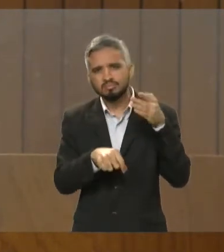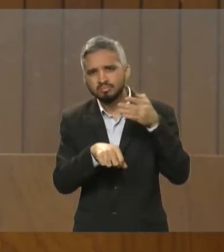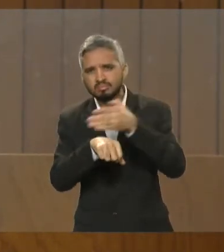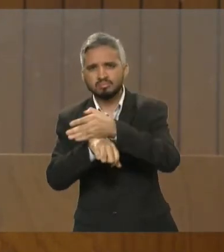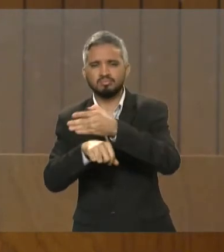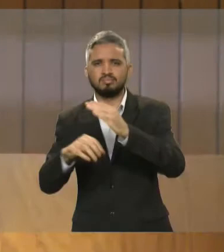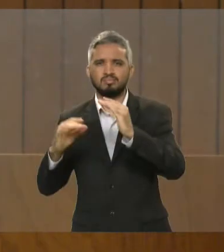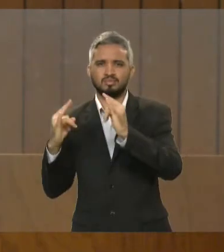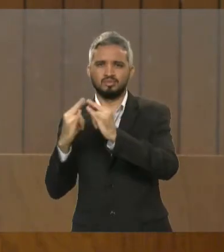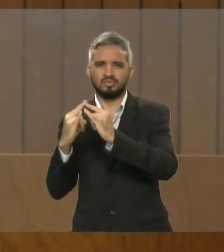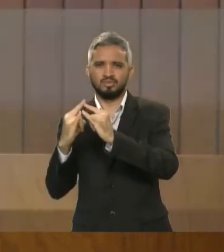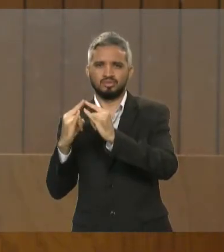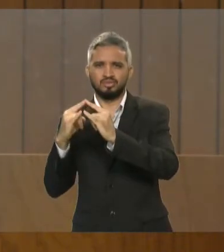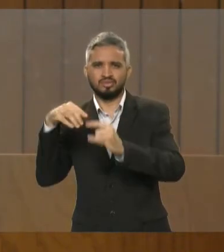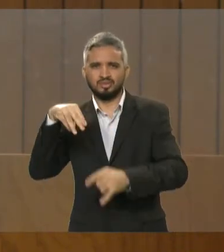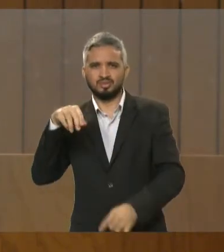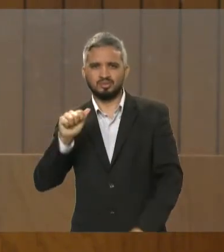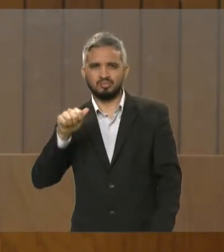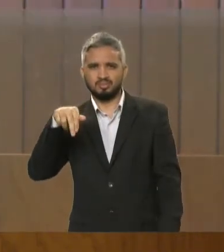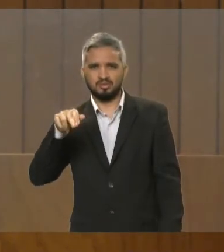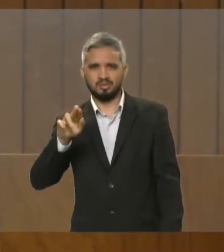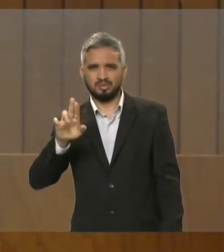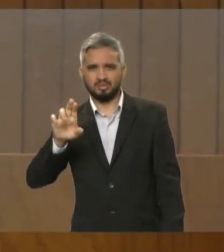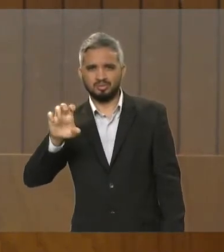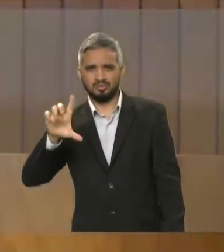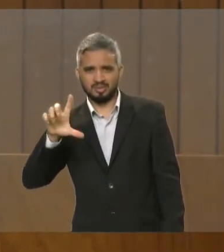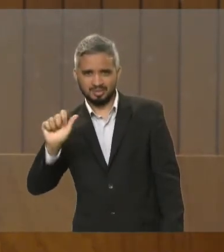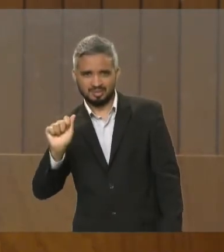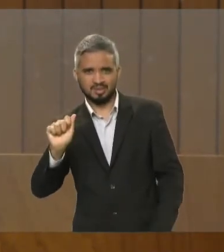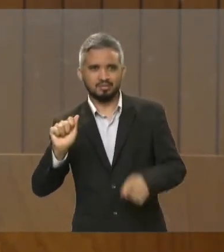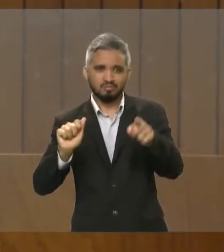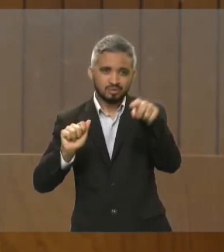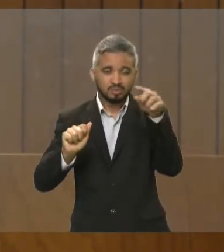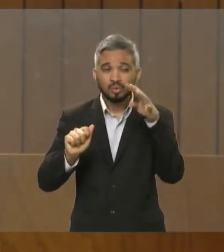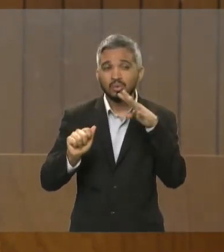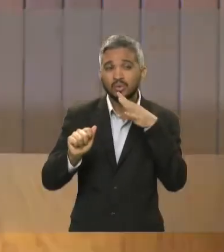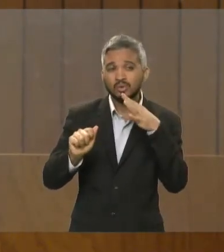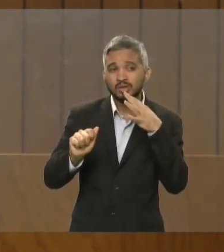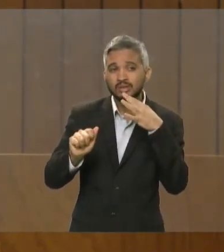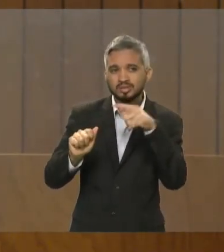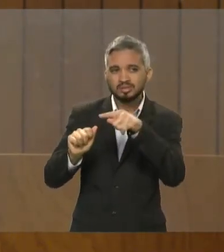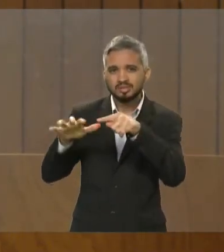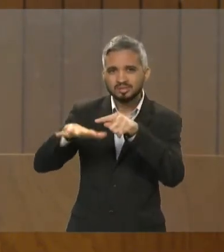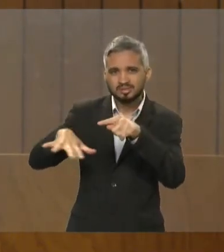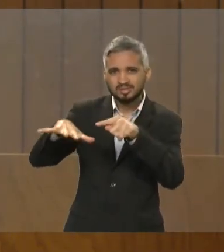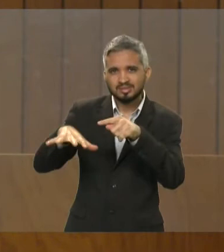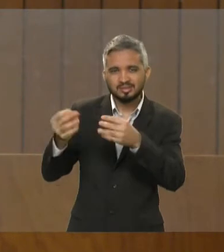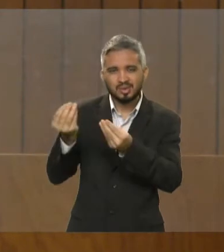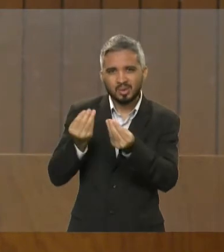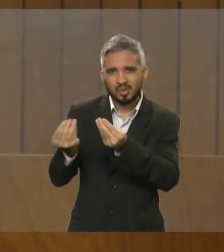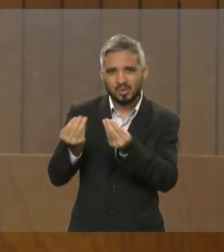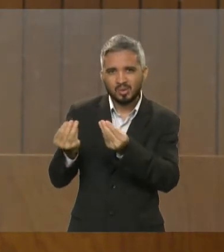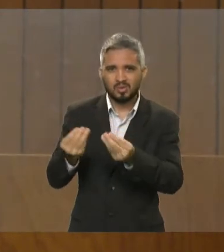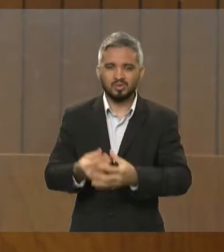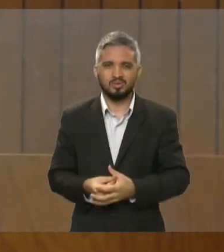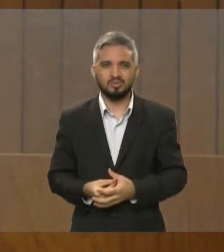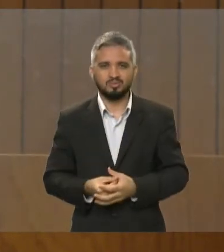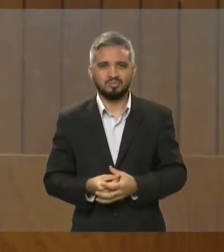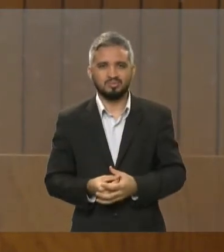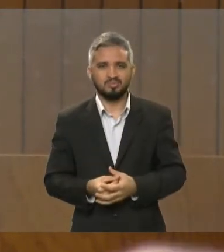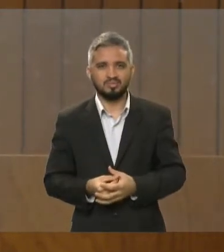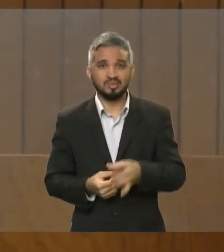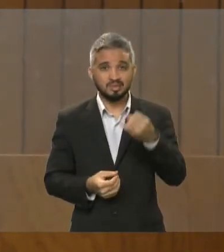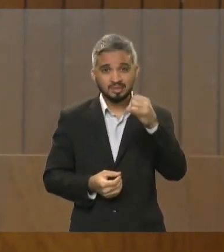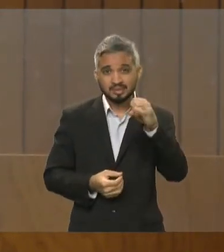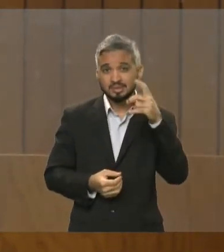unimos com a sociedade civil, com aquelas pessoas de bem que efetivamente querem fazer as